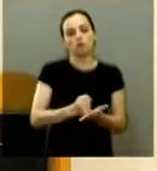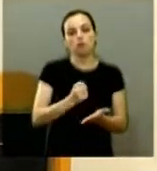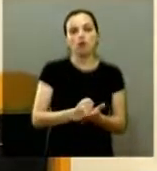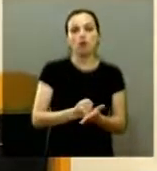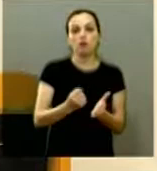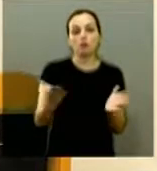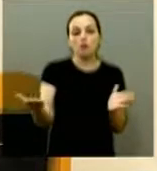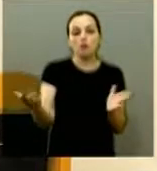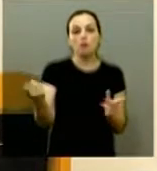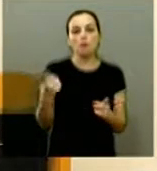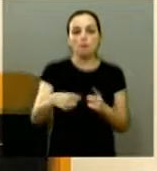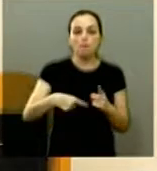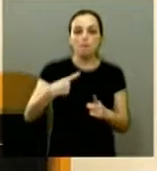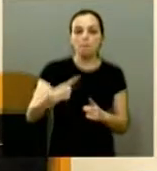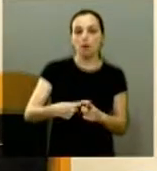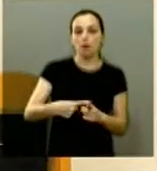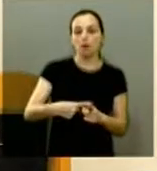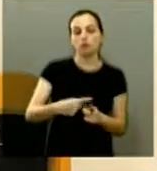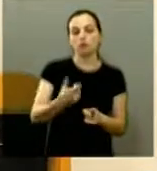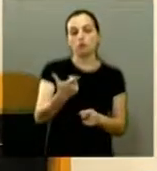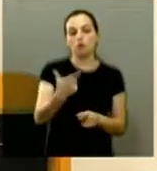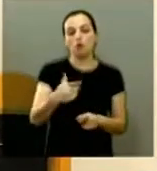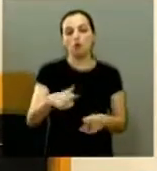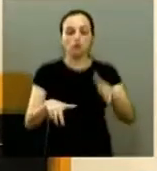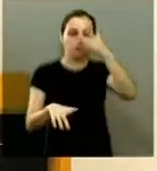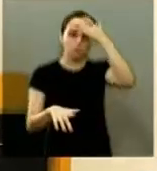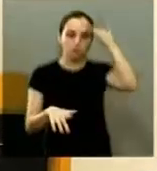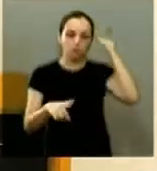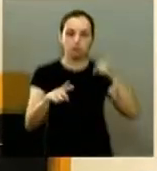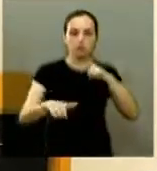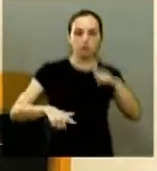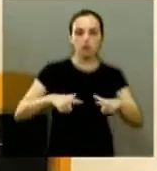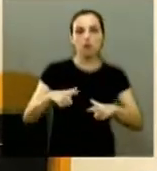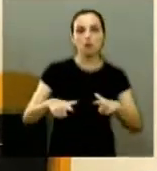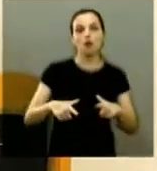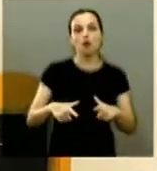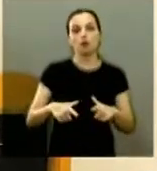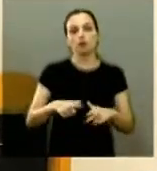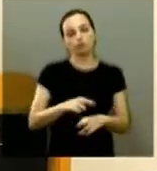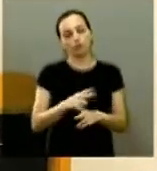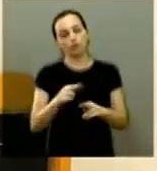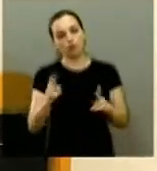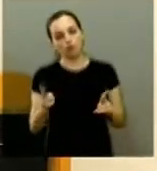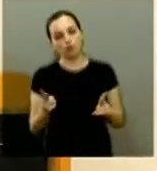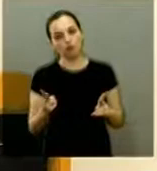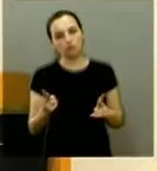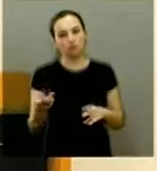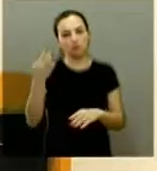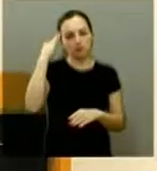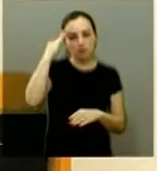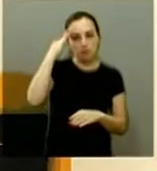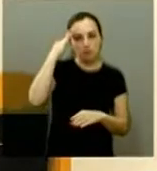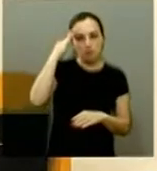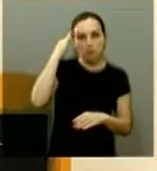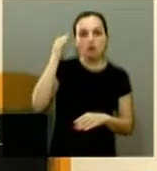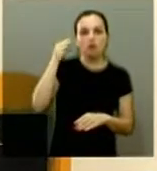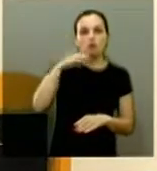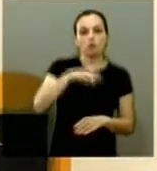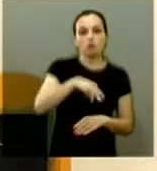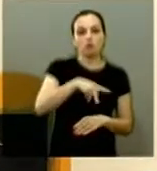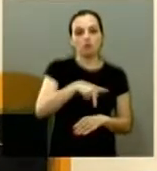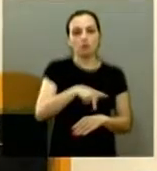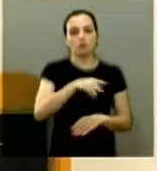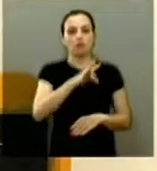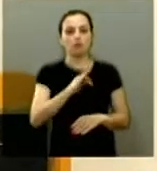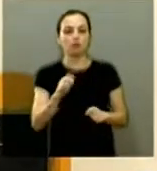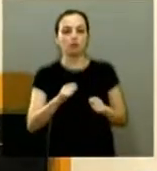somar com outras pessoas que fossem trabalhar aí seria de uma outra forma mas no entendimento do MPT da forma que foi